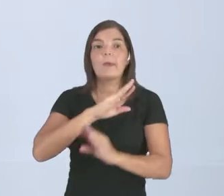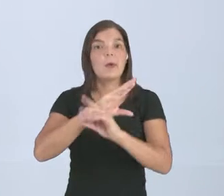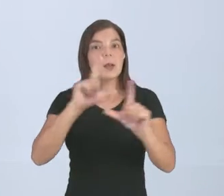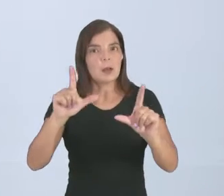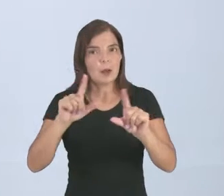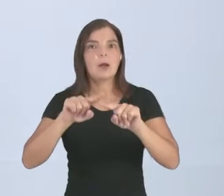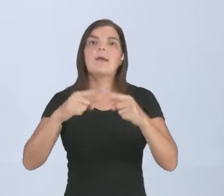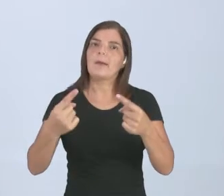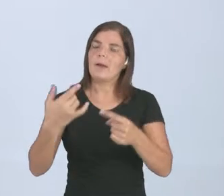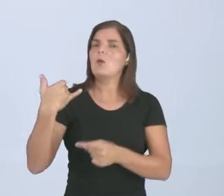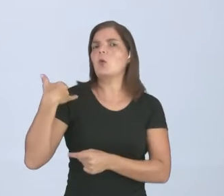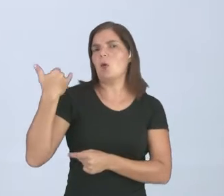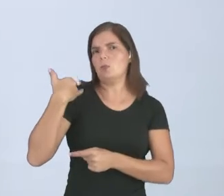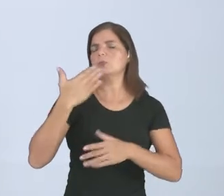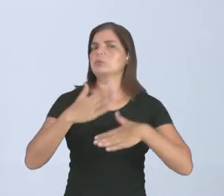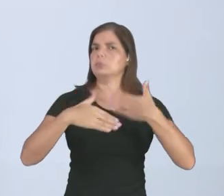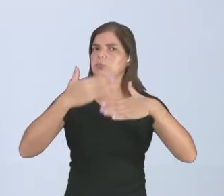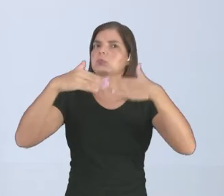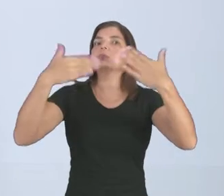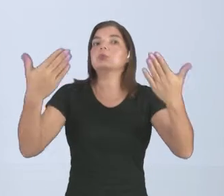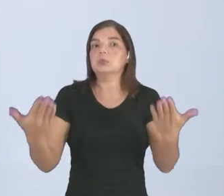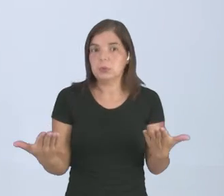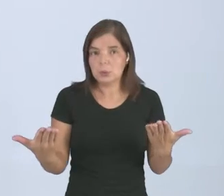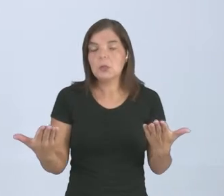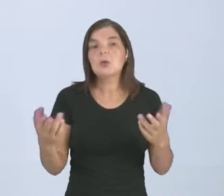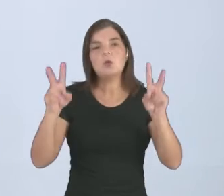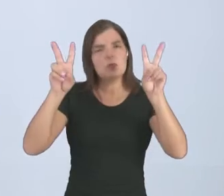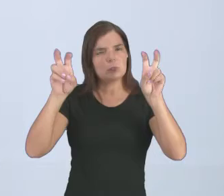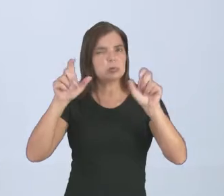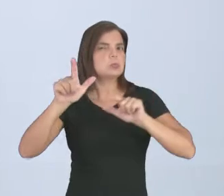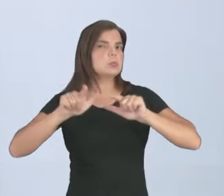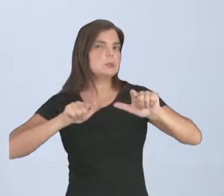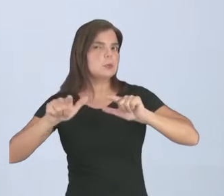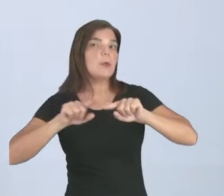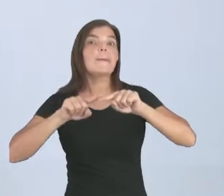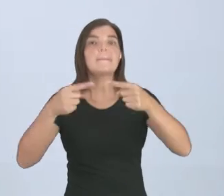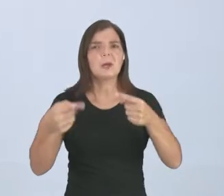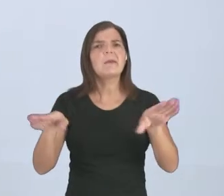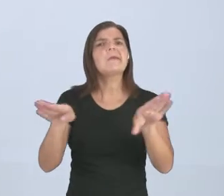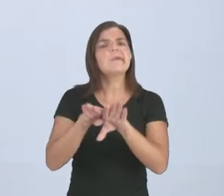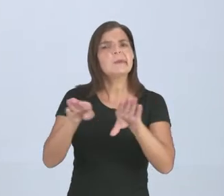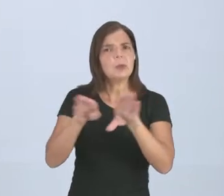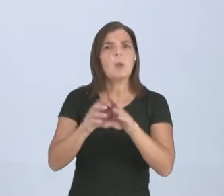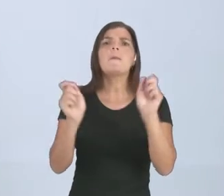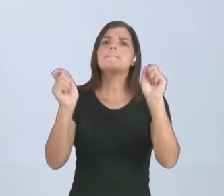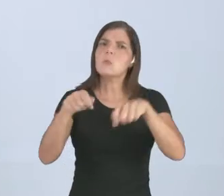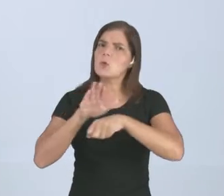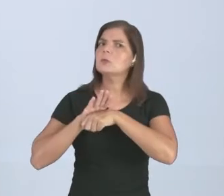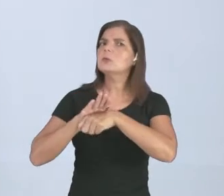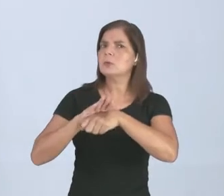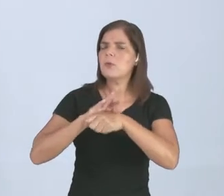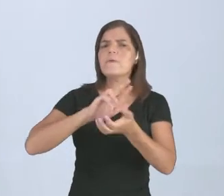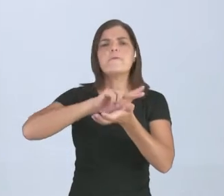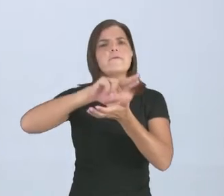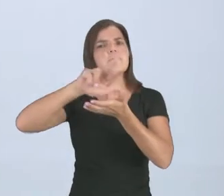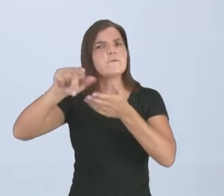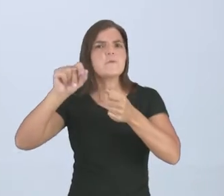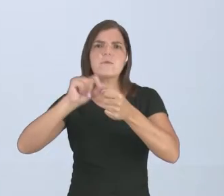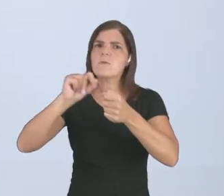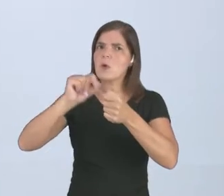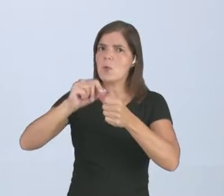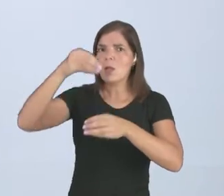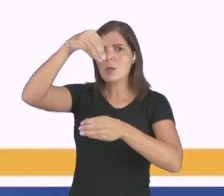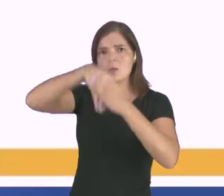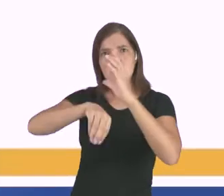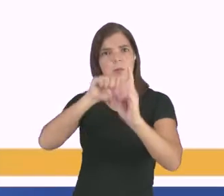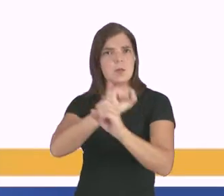passou da sua parte produtiva, né? Em termos de trabalho, mas que ele pode estar, sim, ativo, fazendo várias coisas dentro